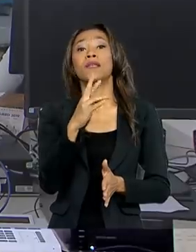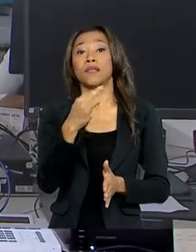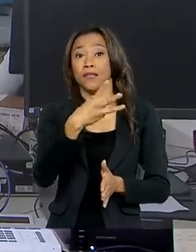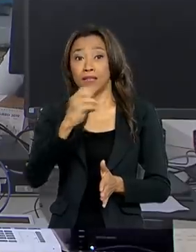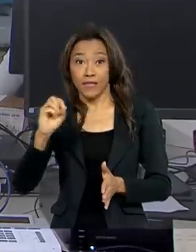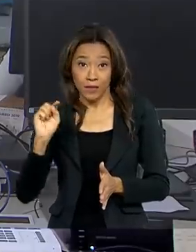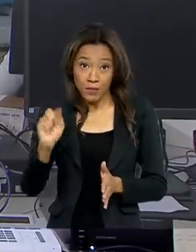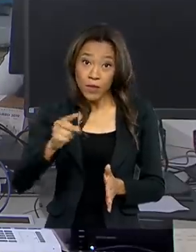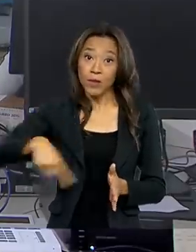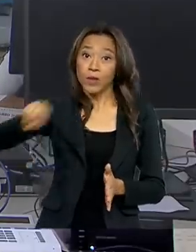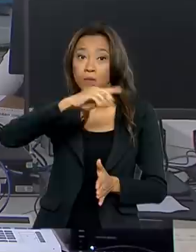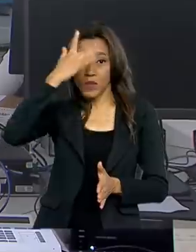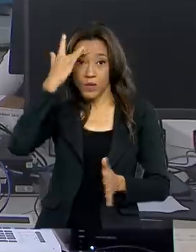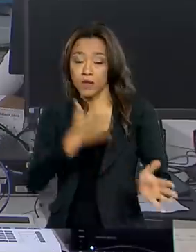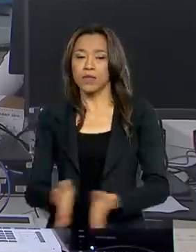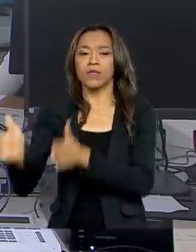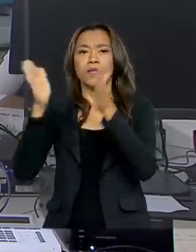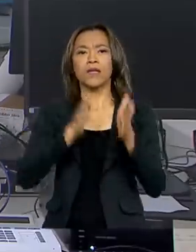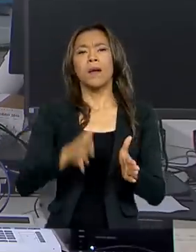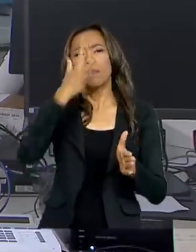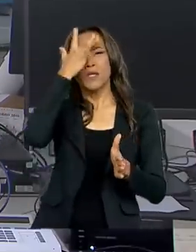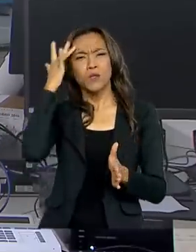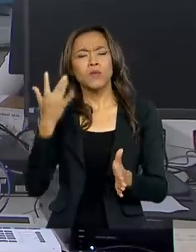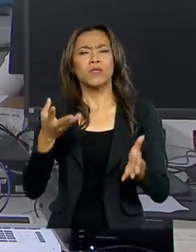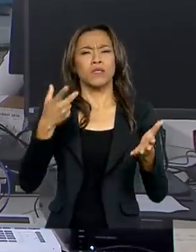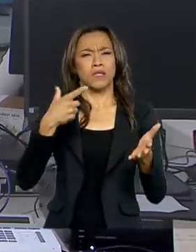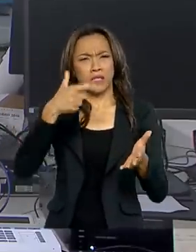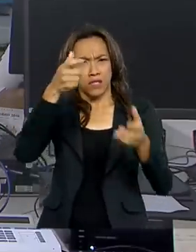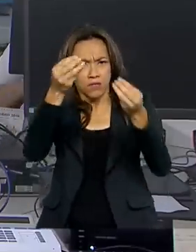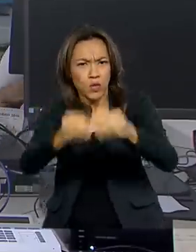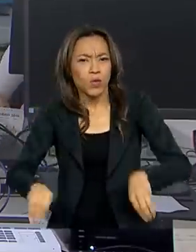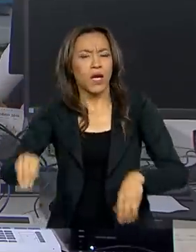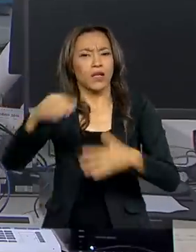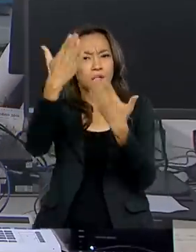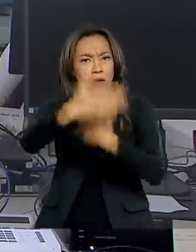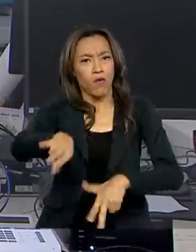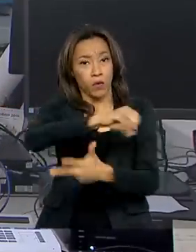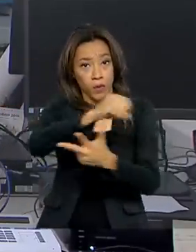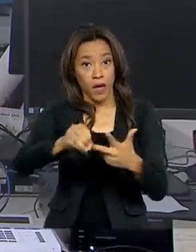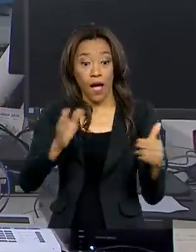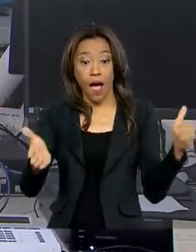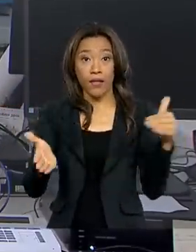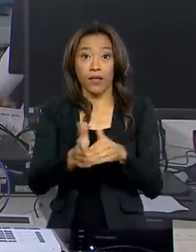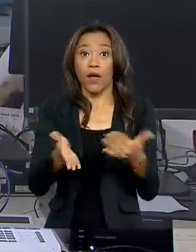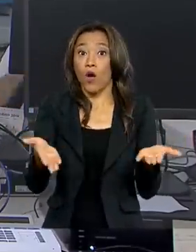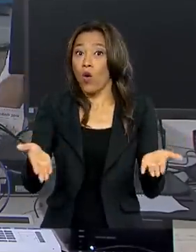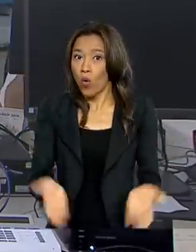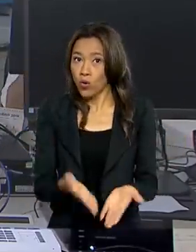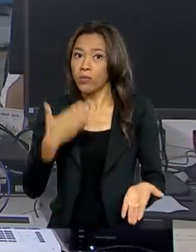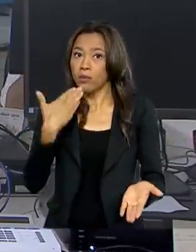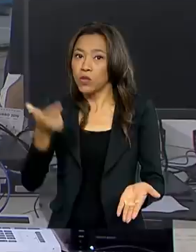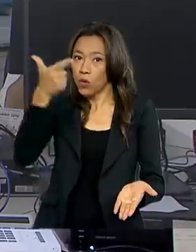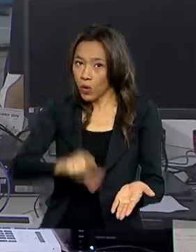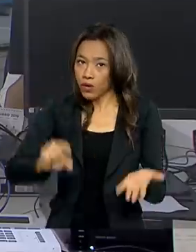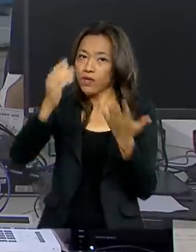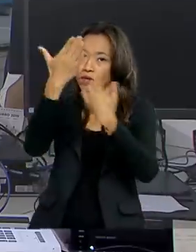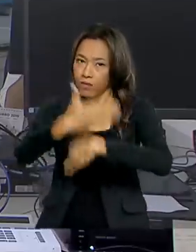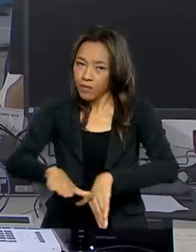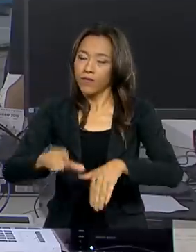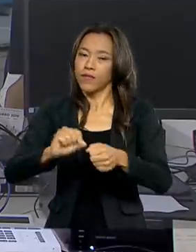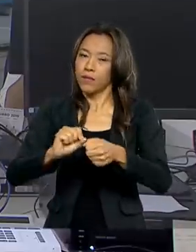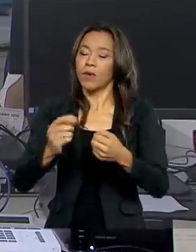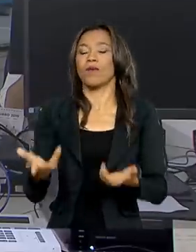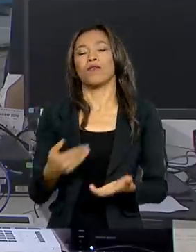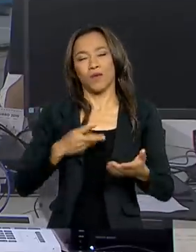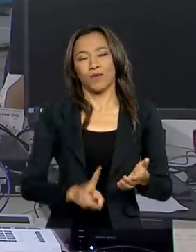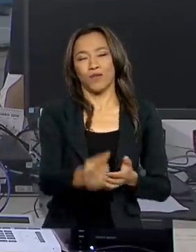E veja também, candidatos do Enem que se sentiram prejudicados têm até hoje para pedir a reaplicação da prova. Fique com a gente,